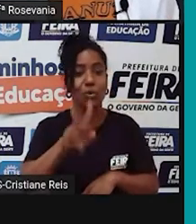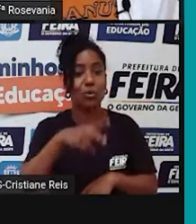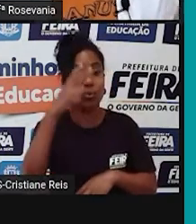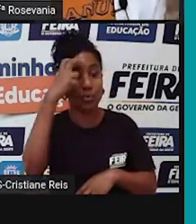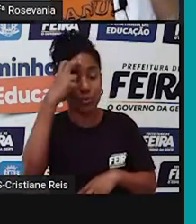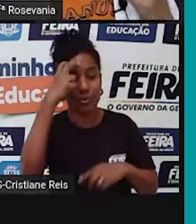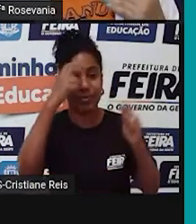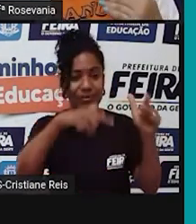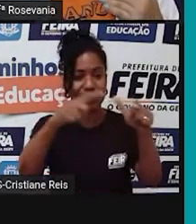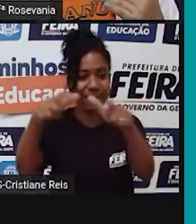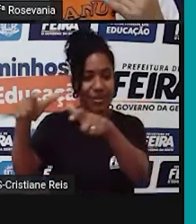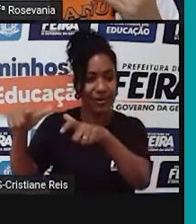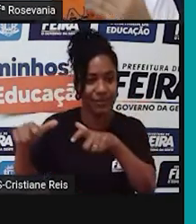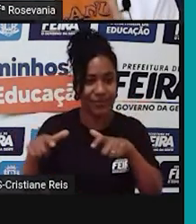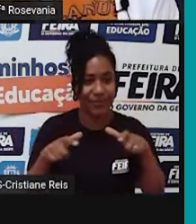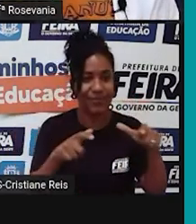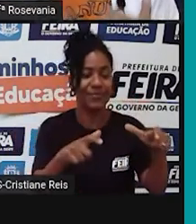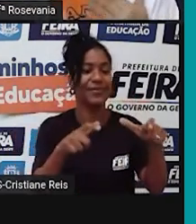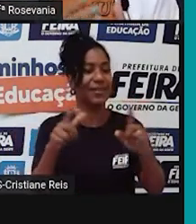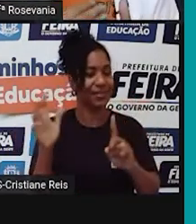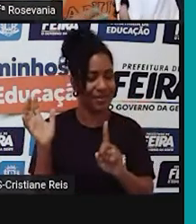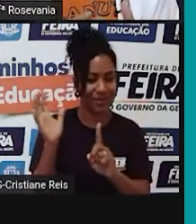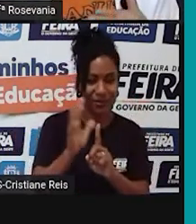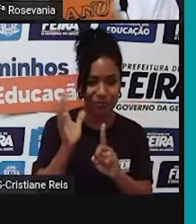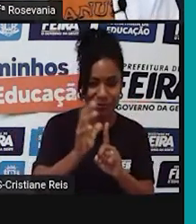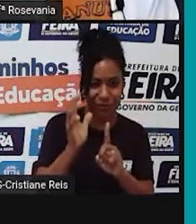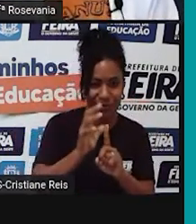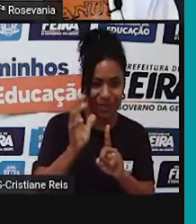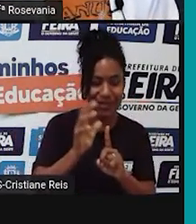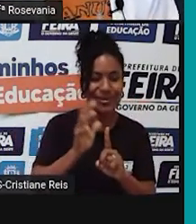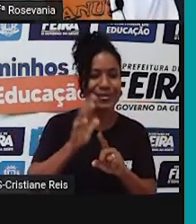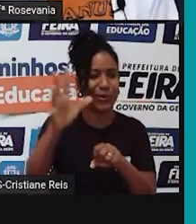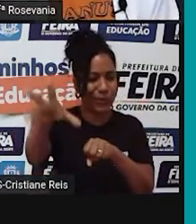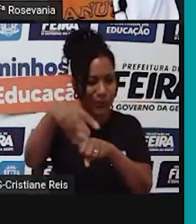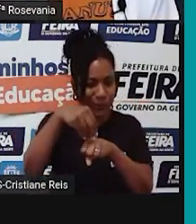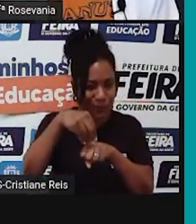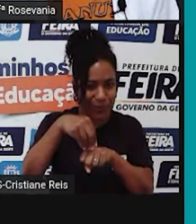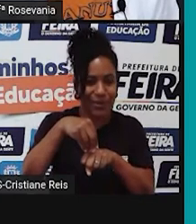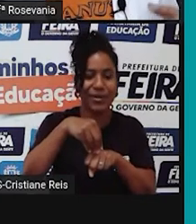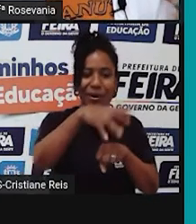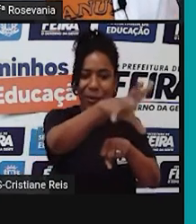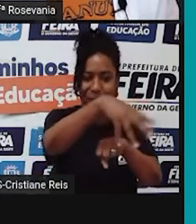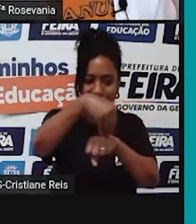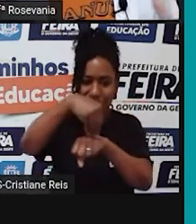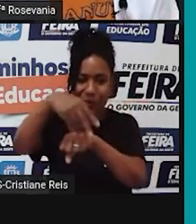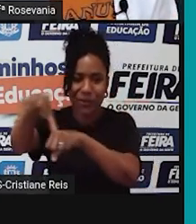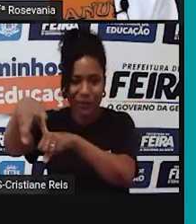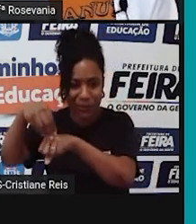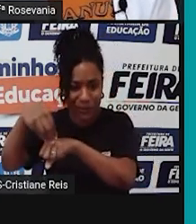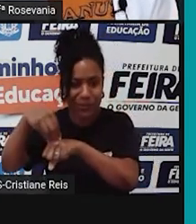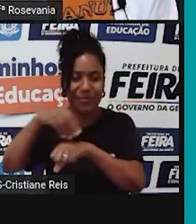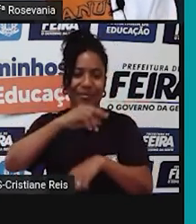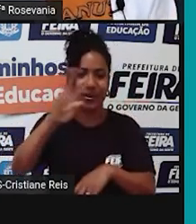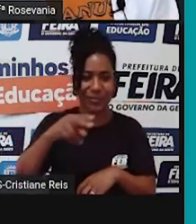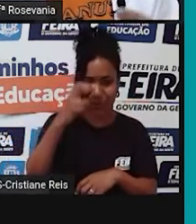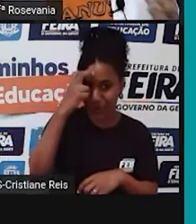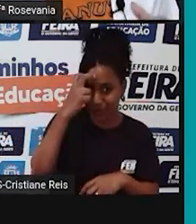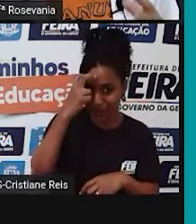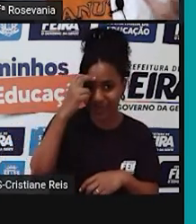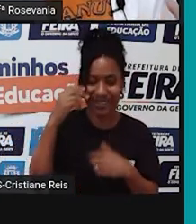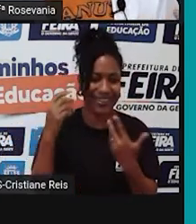acabou influenciando até essa herança que nós tivemos de outros povos, a gente foi dando a nossa